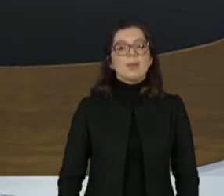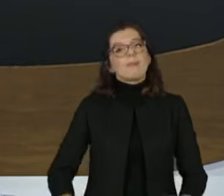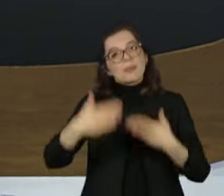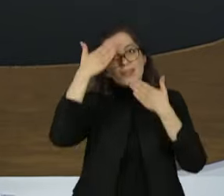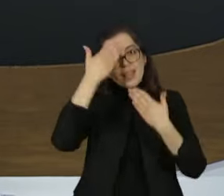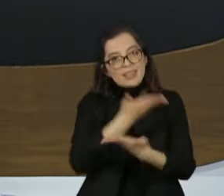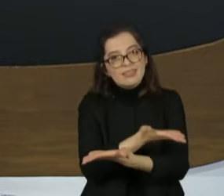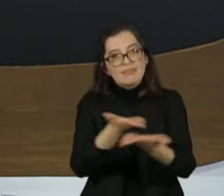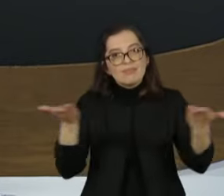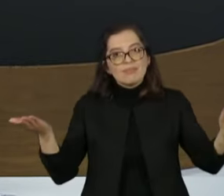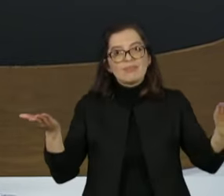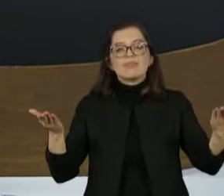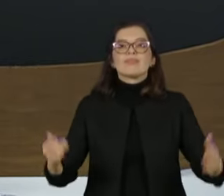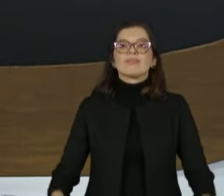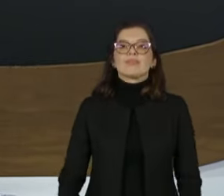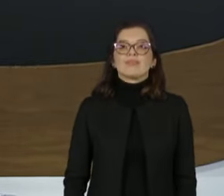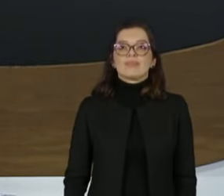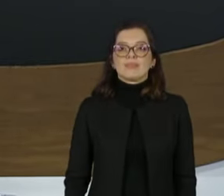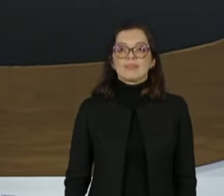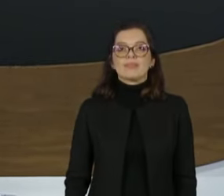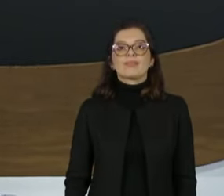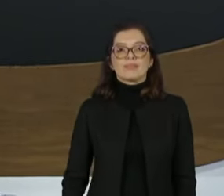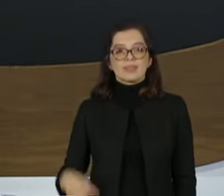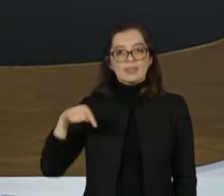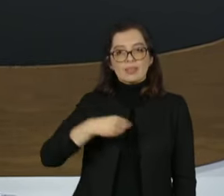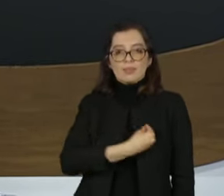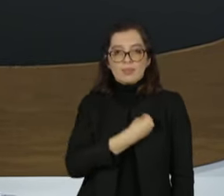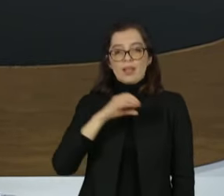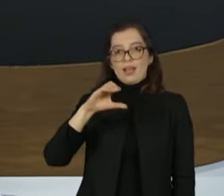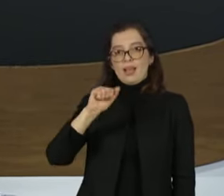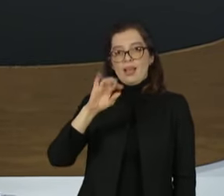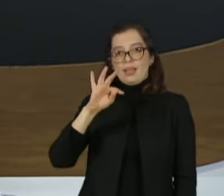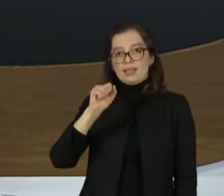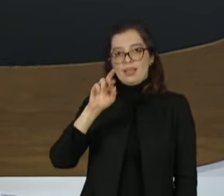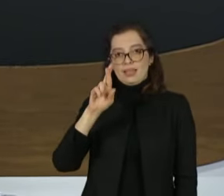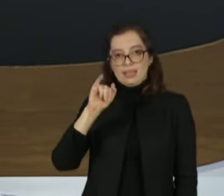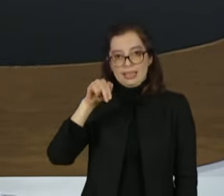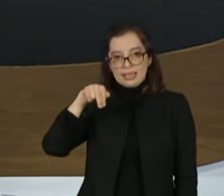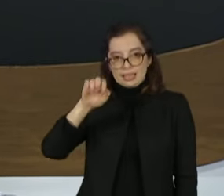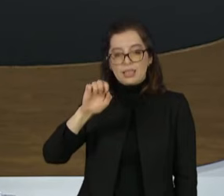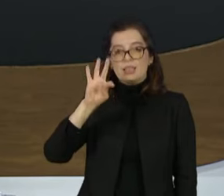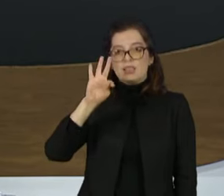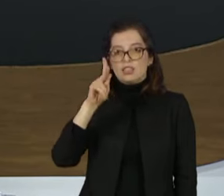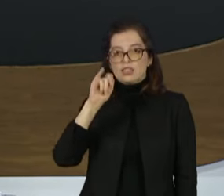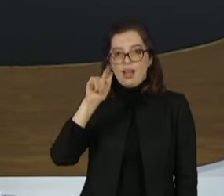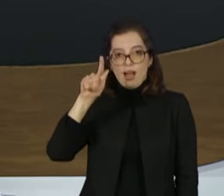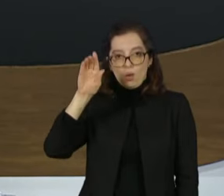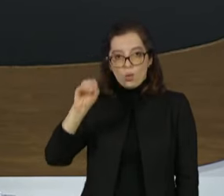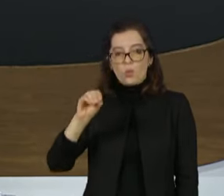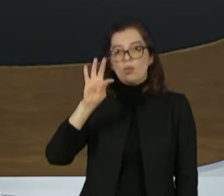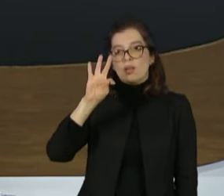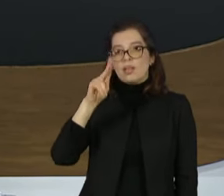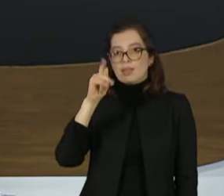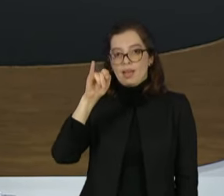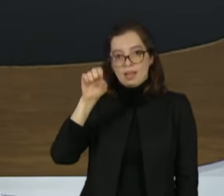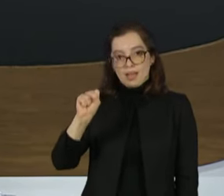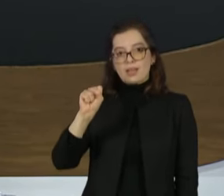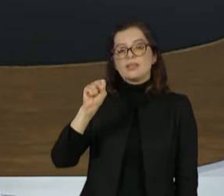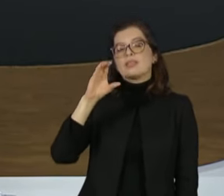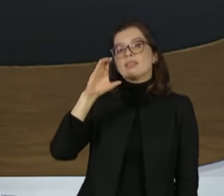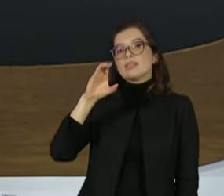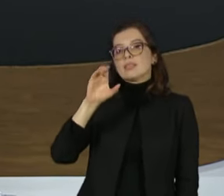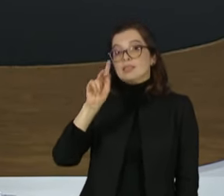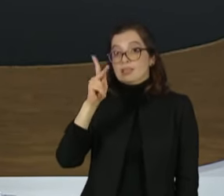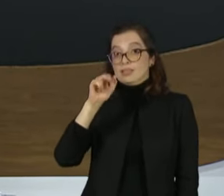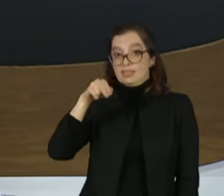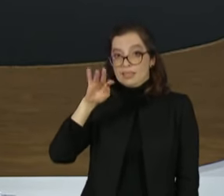também essa bancada que dividiu os trabalhos comigo hoje. Caterine Vieira, Tiago Bronzato, Thaís Oiyama, Cíntia Martins,